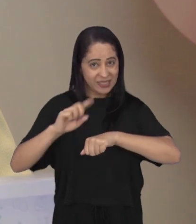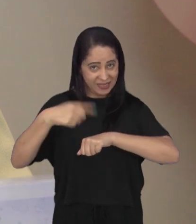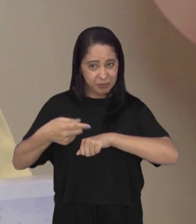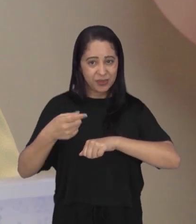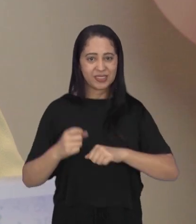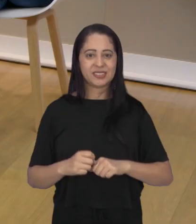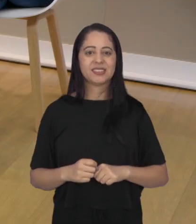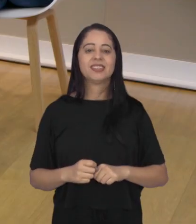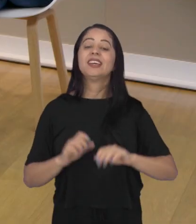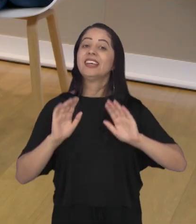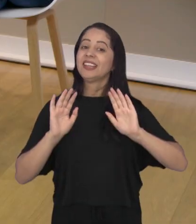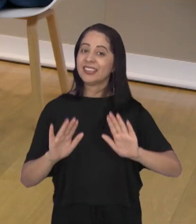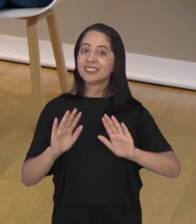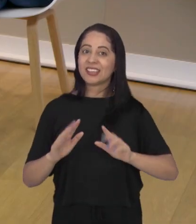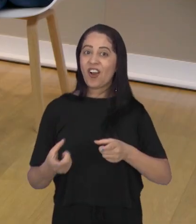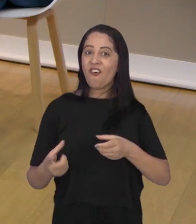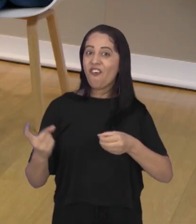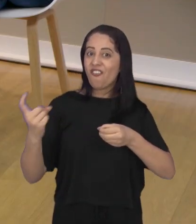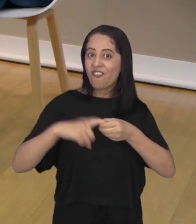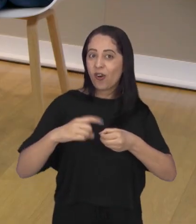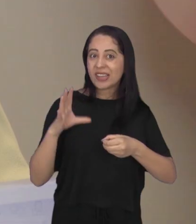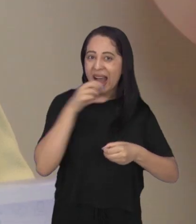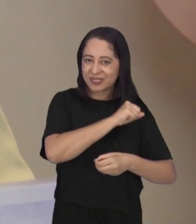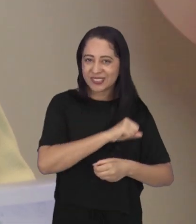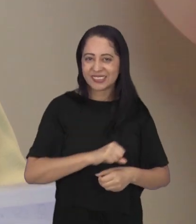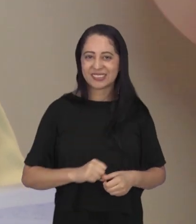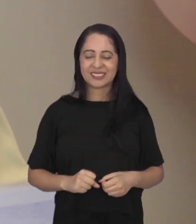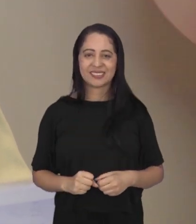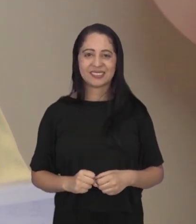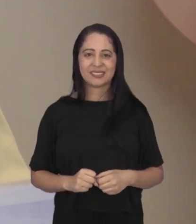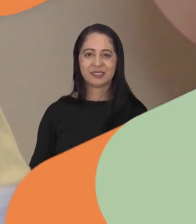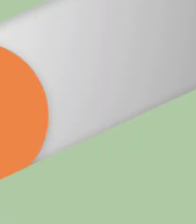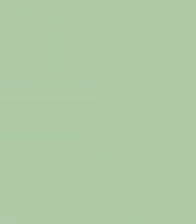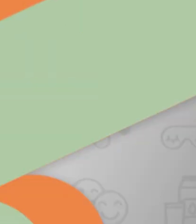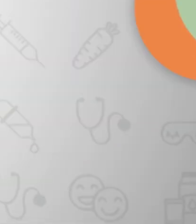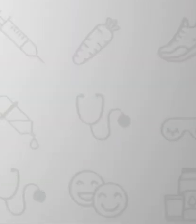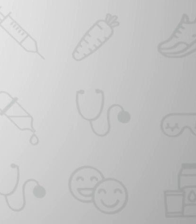sobre isso na volta do intervalo? Claro. Então, a gente volta já já. Fica aí.